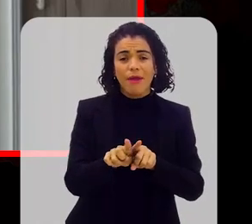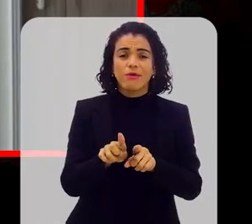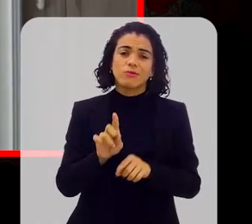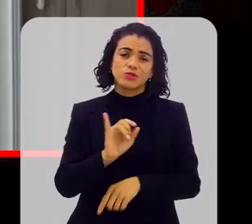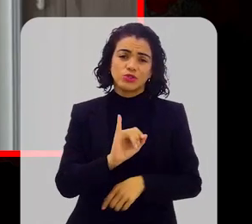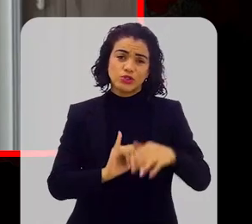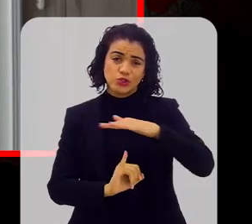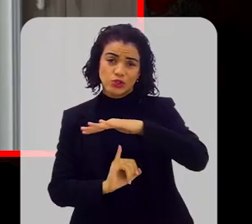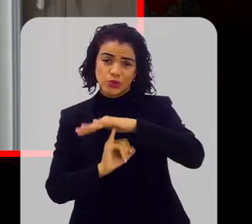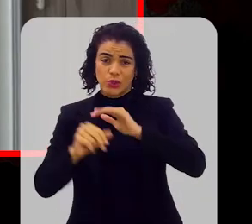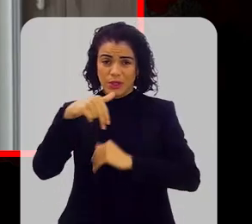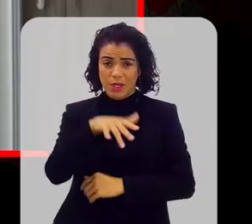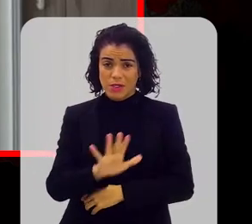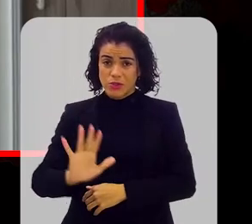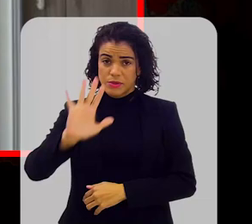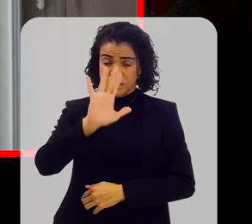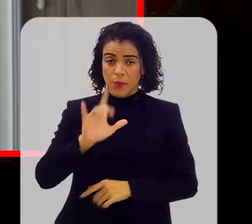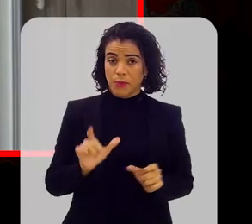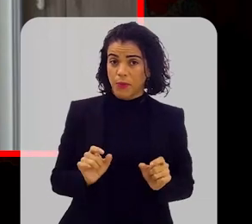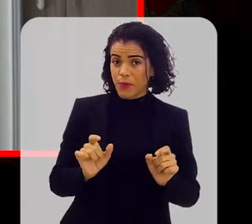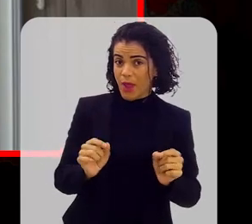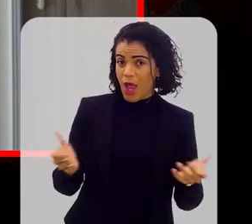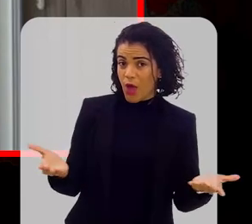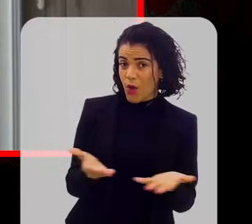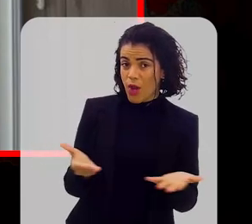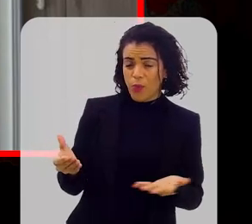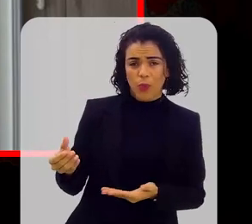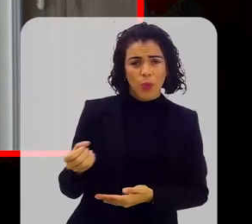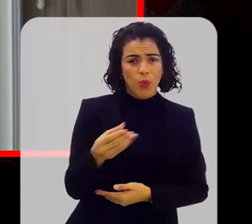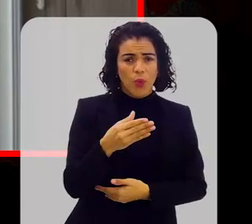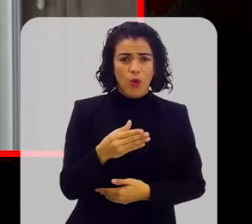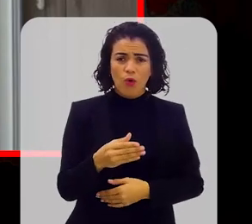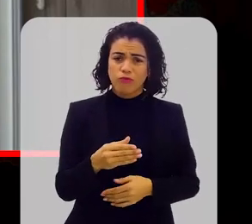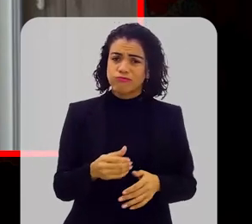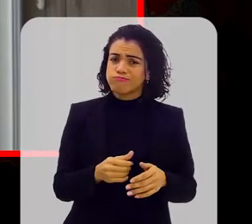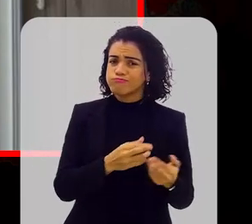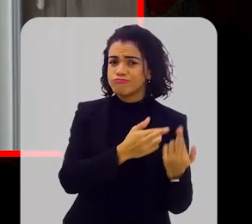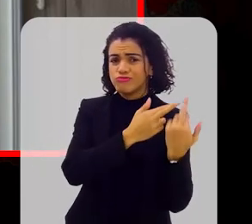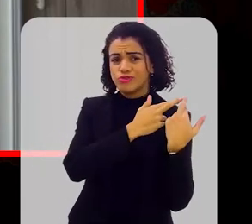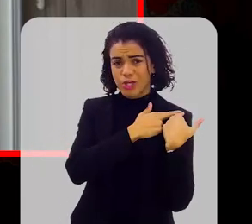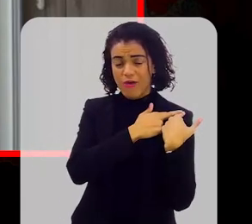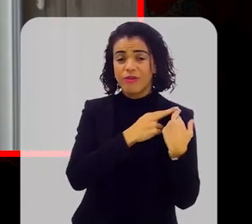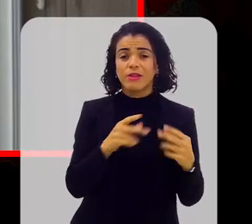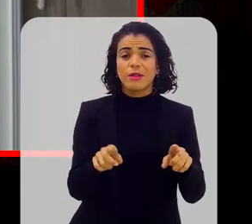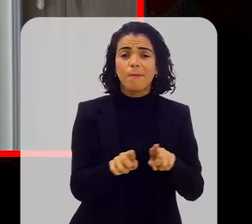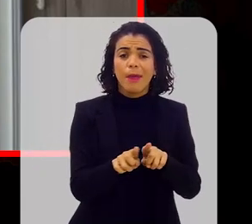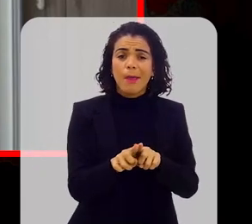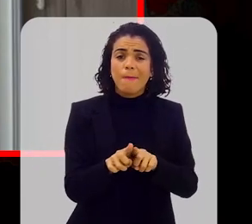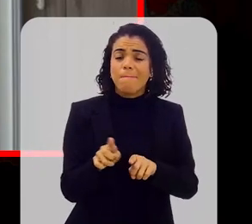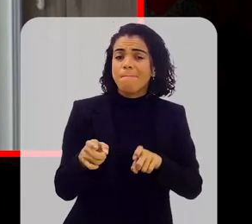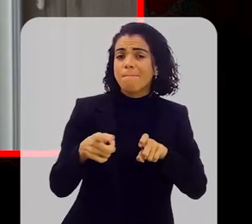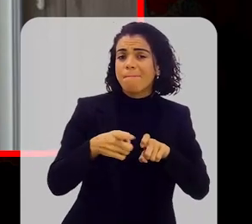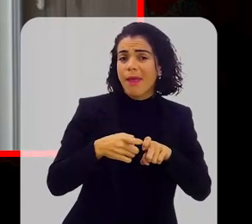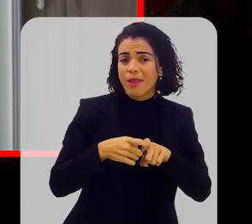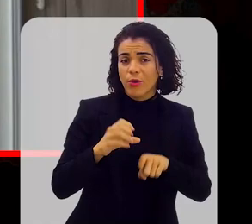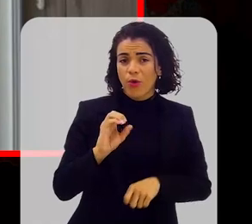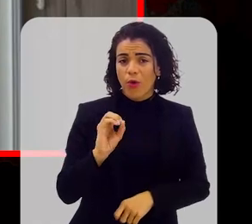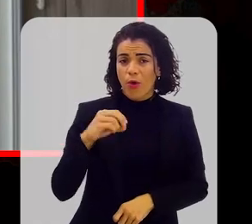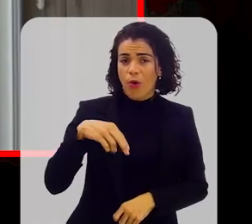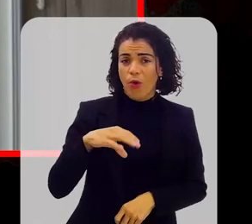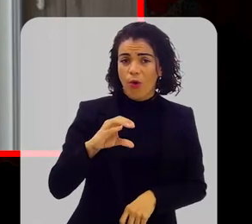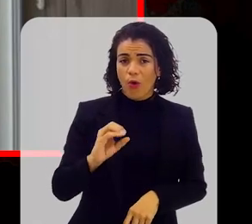Instituto Nacional do Câncer, sendo o atual chefe da Oncologia Clínica do Inca e médico do grupo Oncoclínicas.